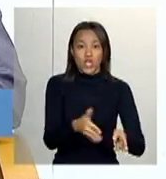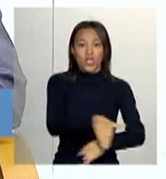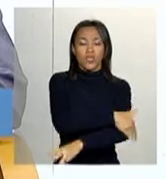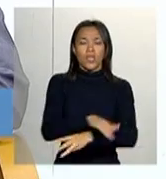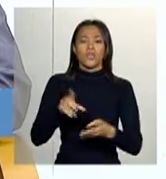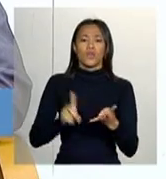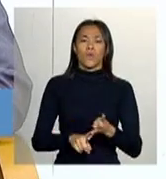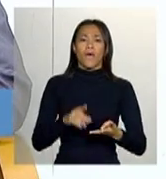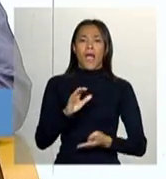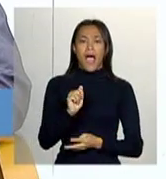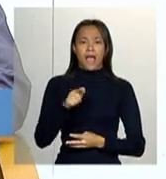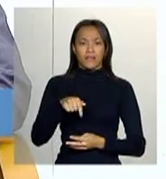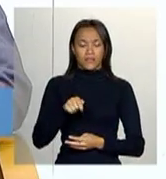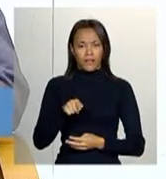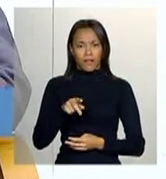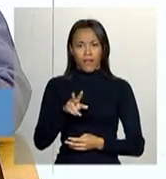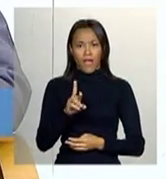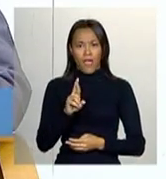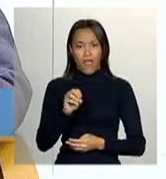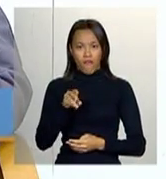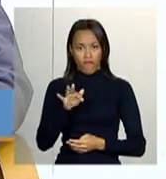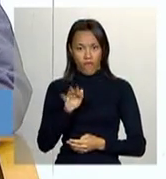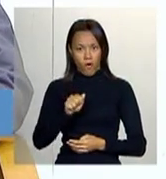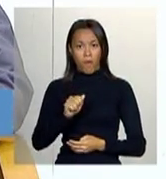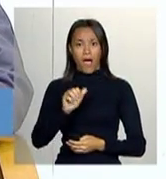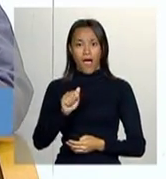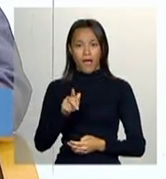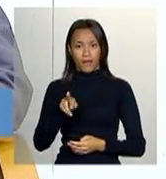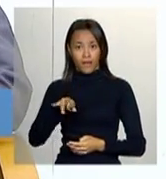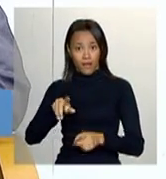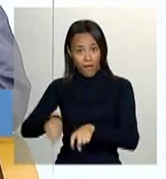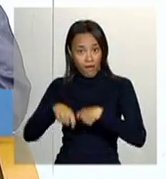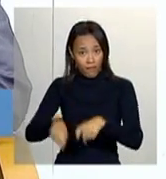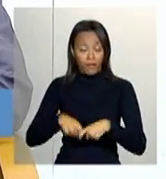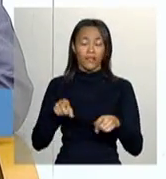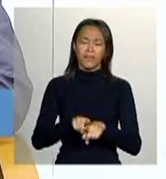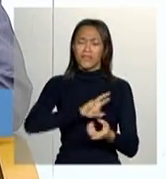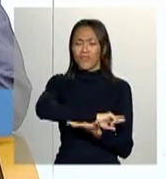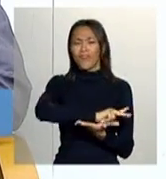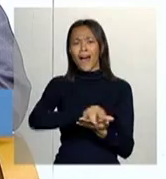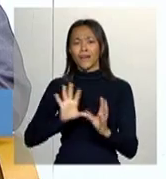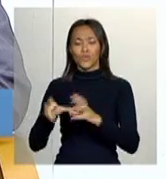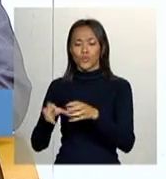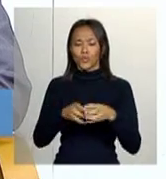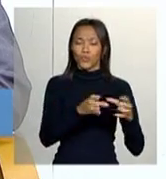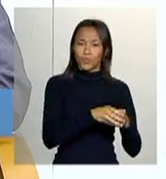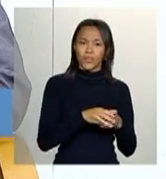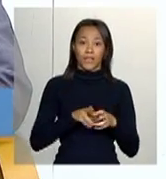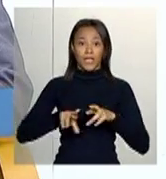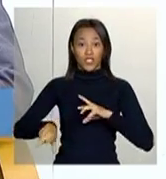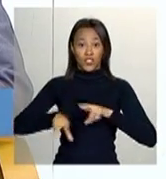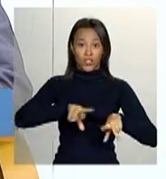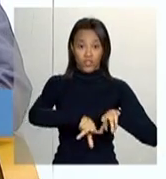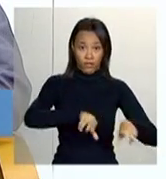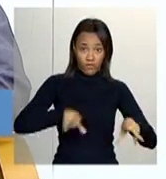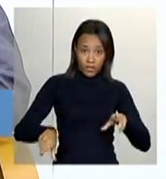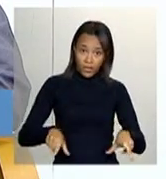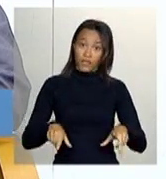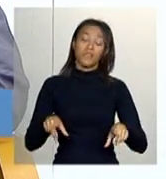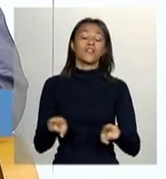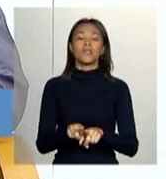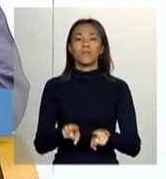reforma agrária. Então, são muitos grupos, né? E que têm características diferentes e que a